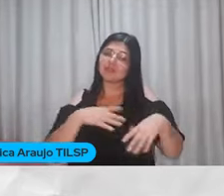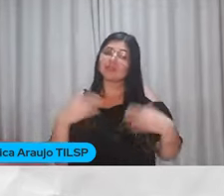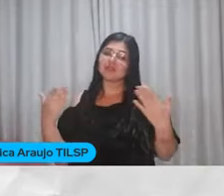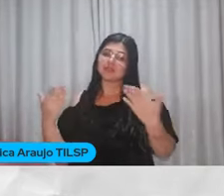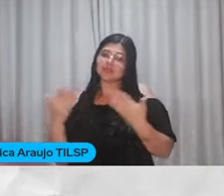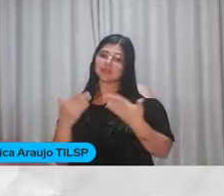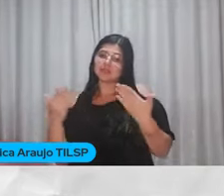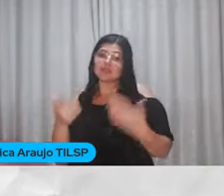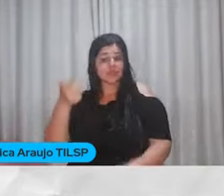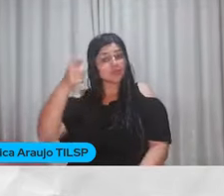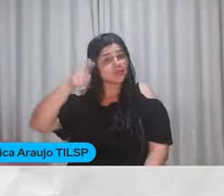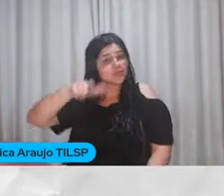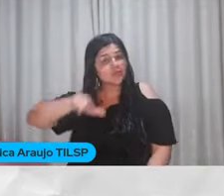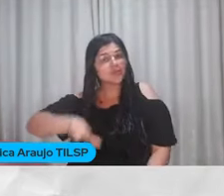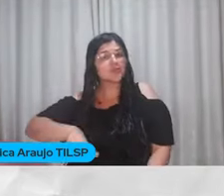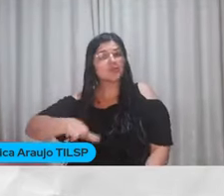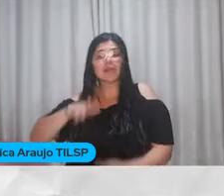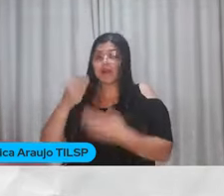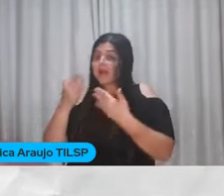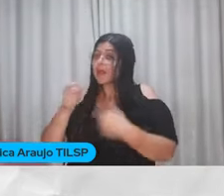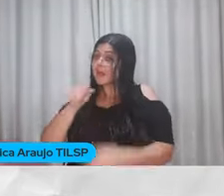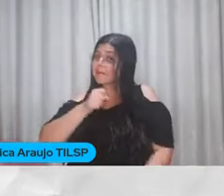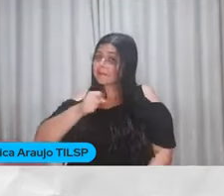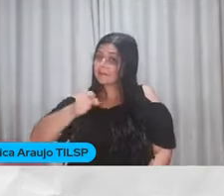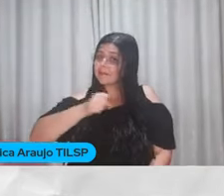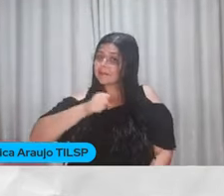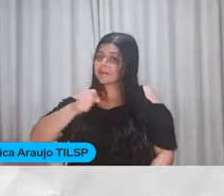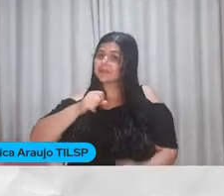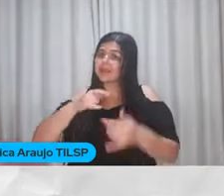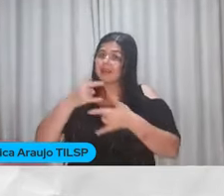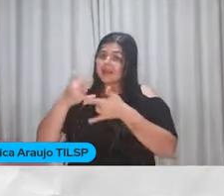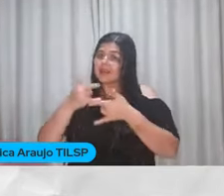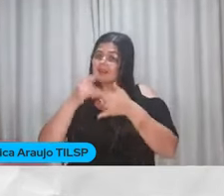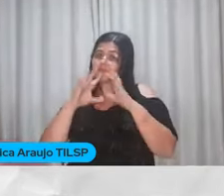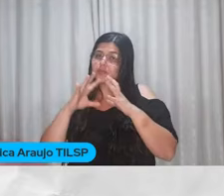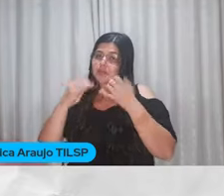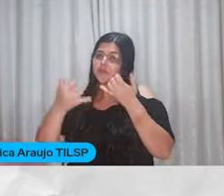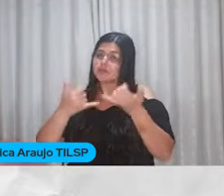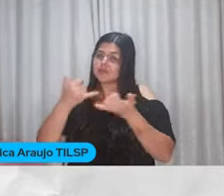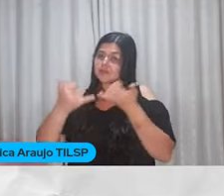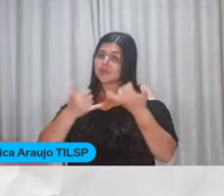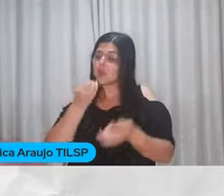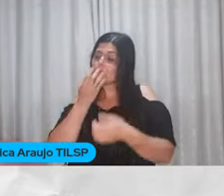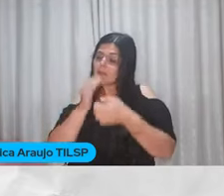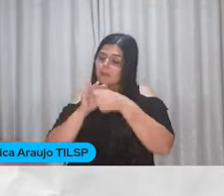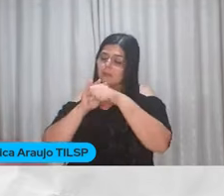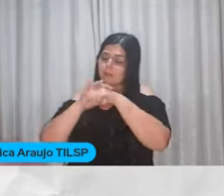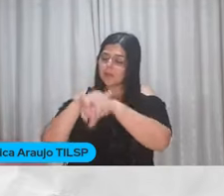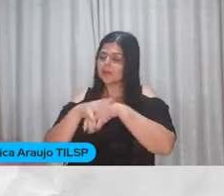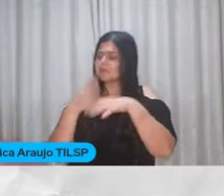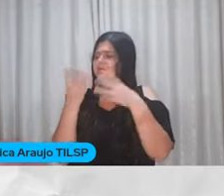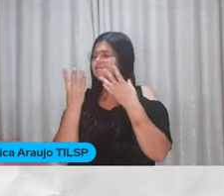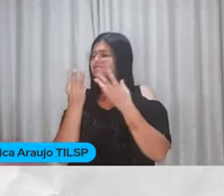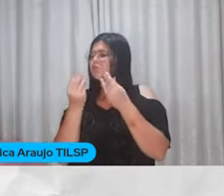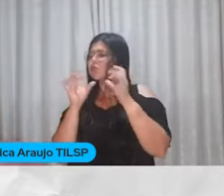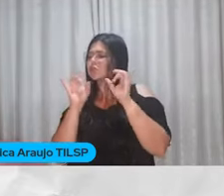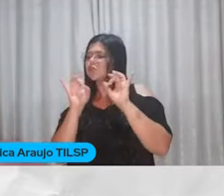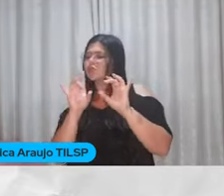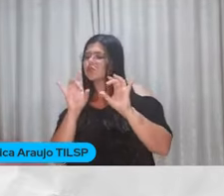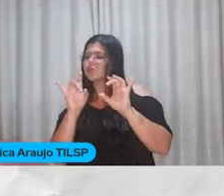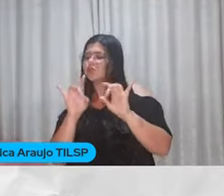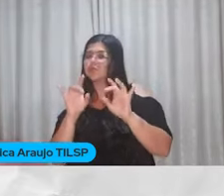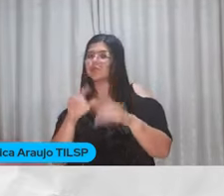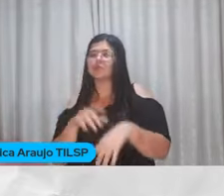aqui Mais uma vez Apresentando a live Do Congresso Brincar E já dou uma boa noite Muito especial